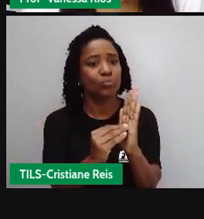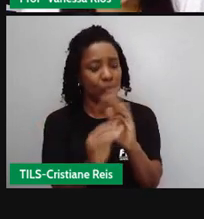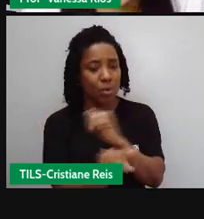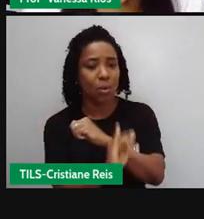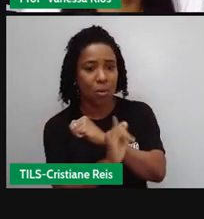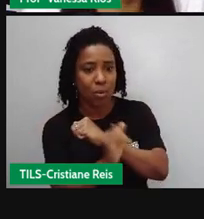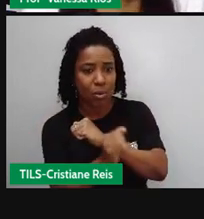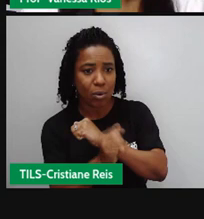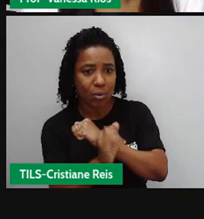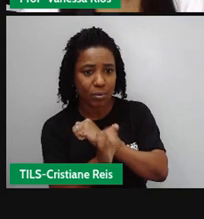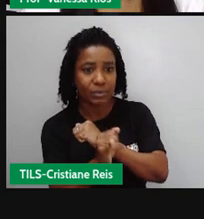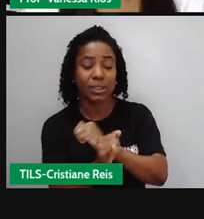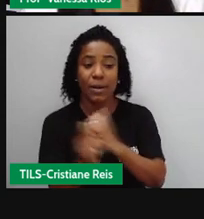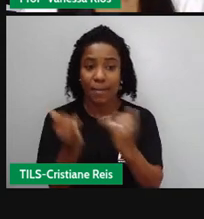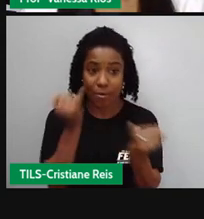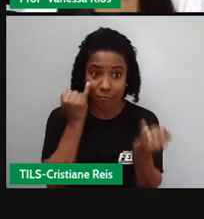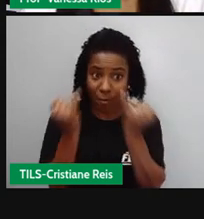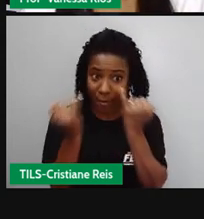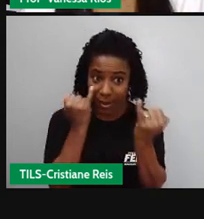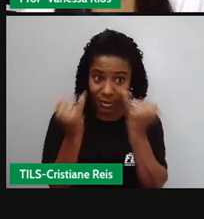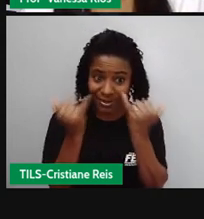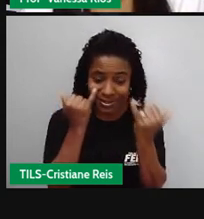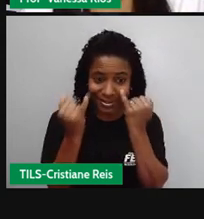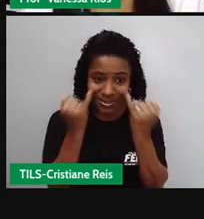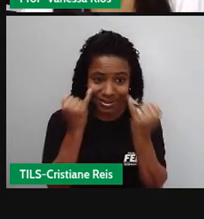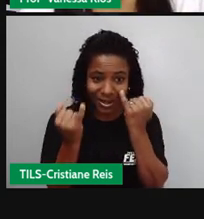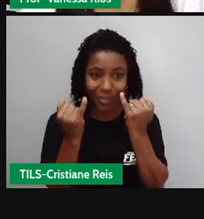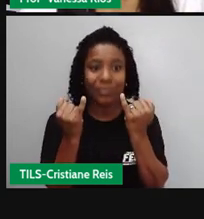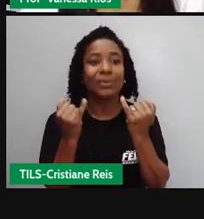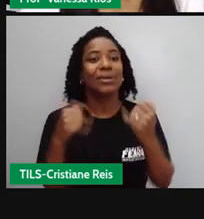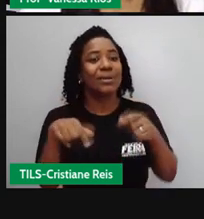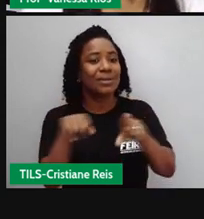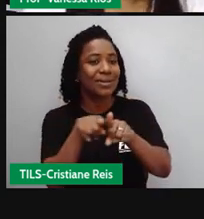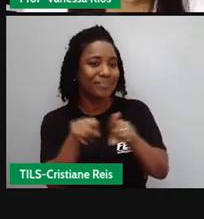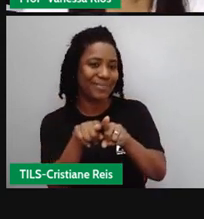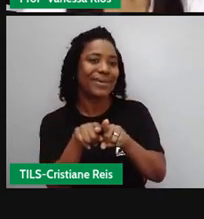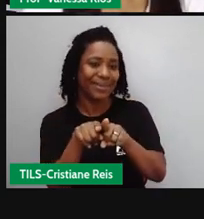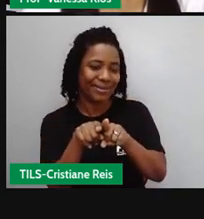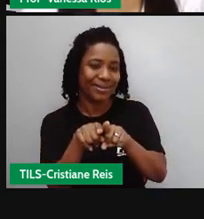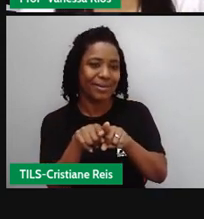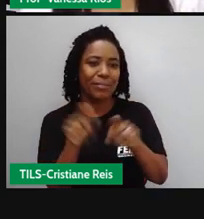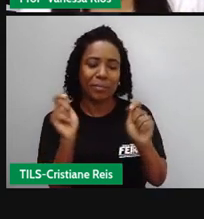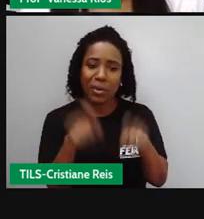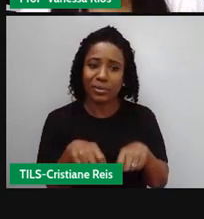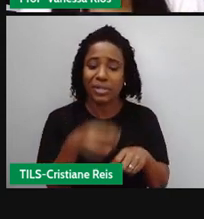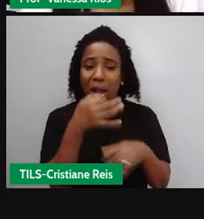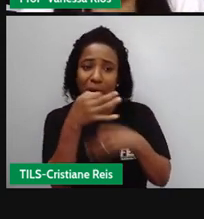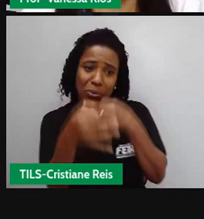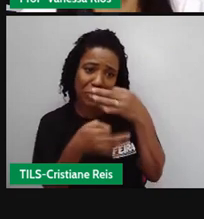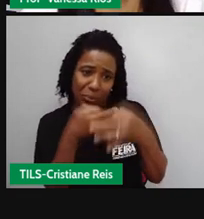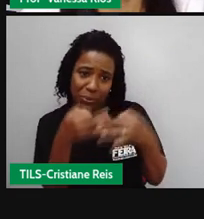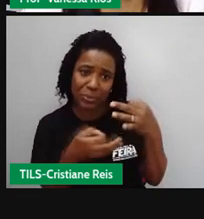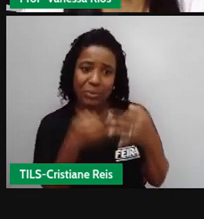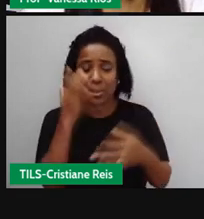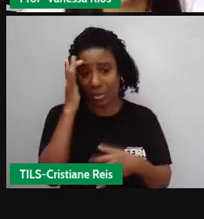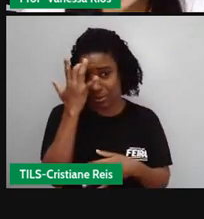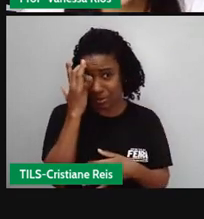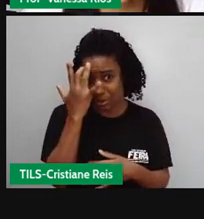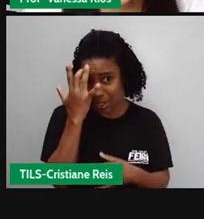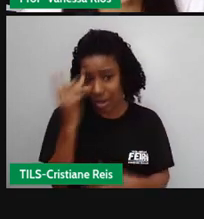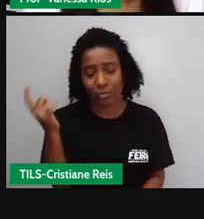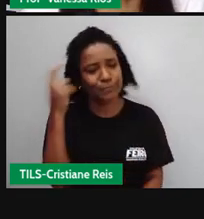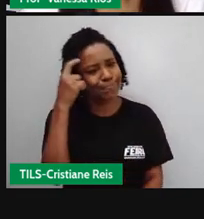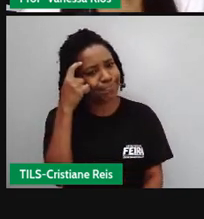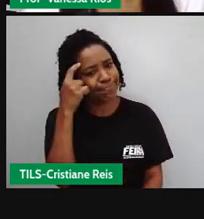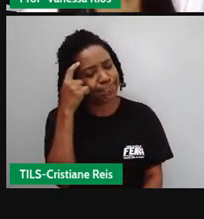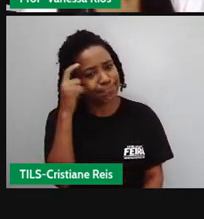informação. Elas podem trazer aí a função de criticar, de fazer refletir, de fazer repensar,